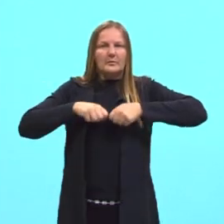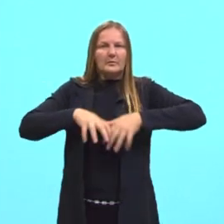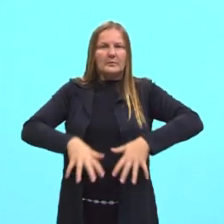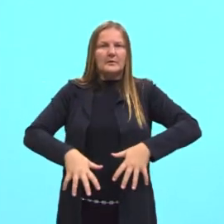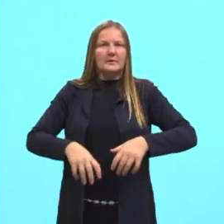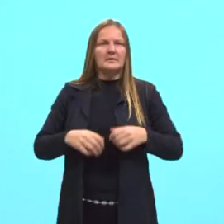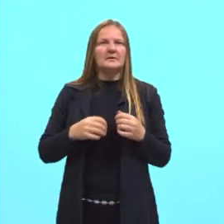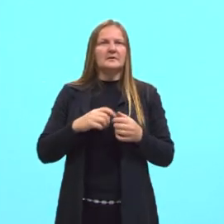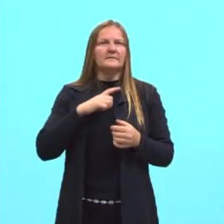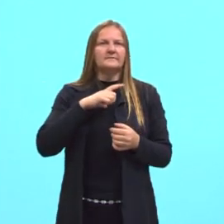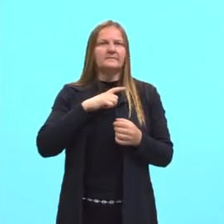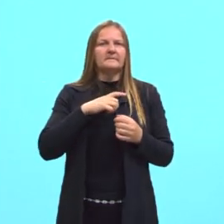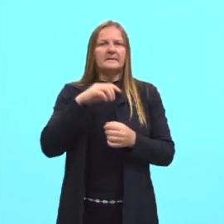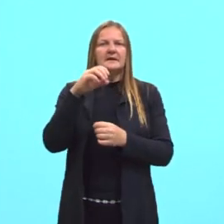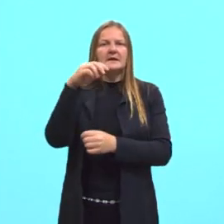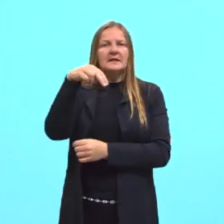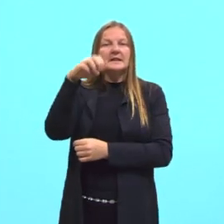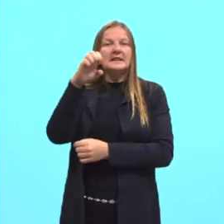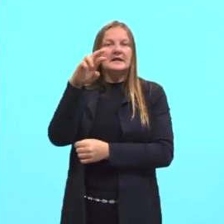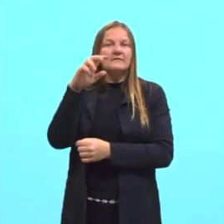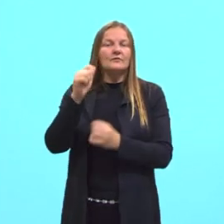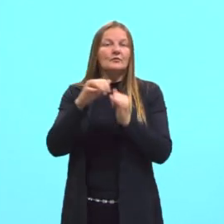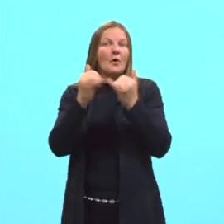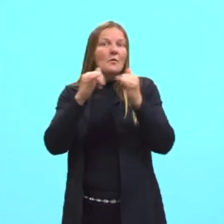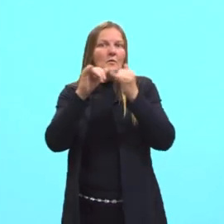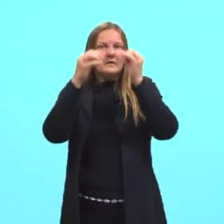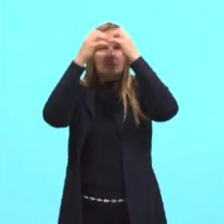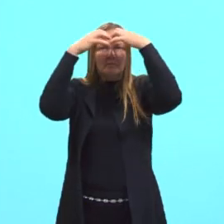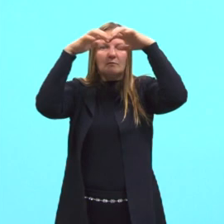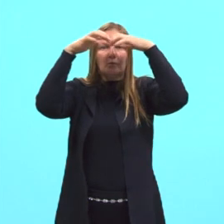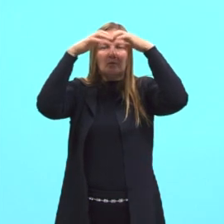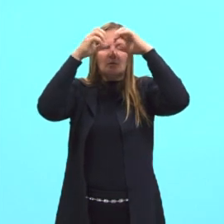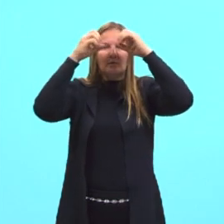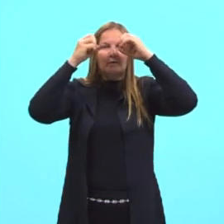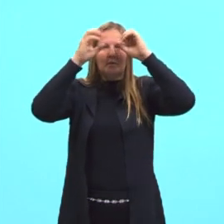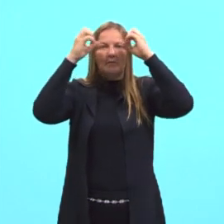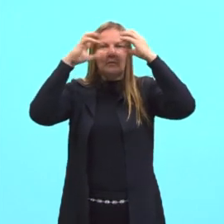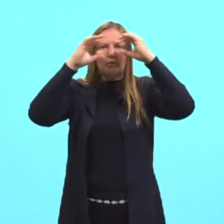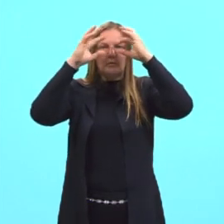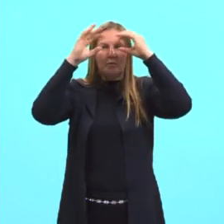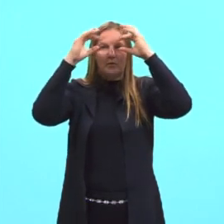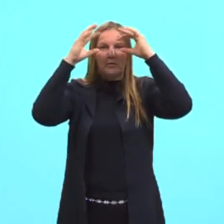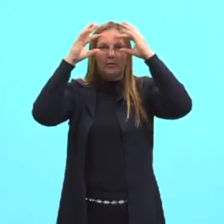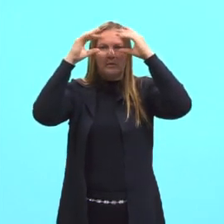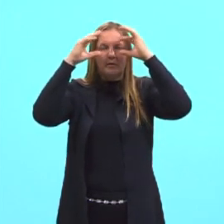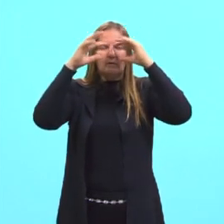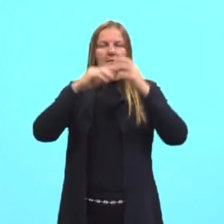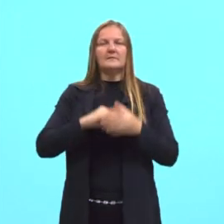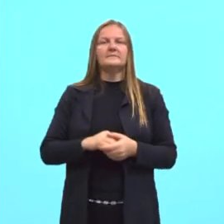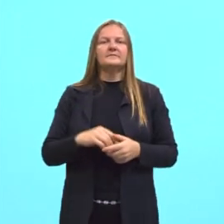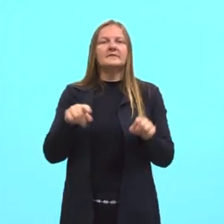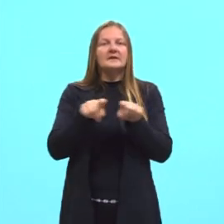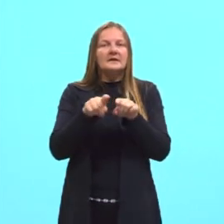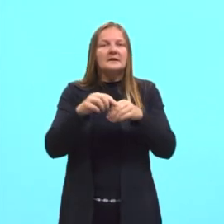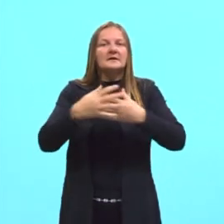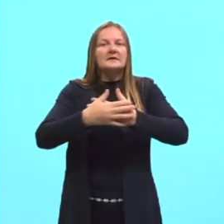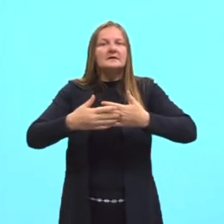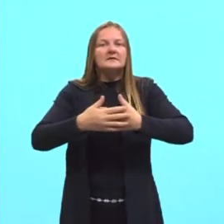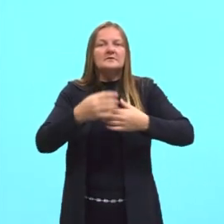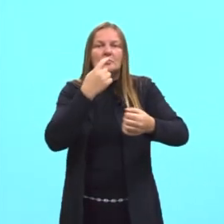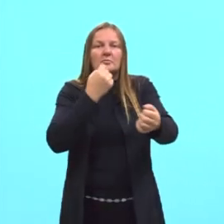projeções que transmitem sinais elétricos, por exemplo, os neurônios. Temos o tecido